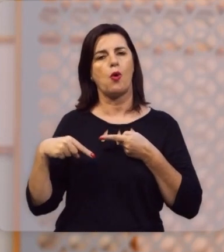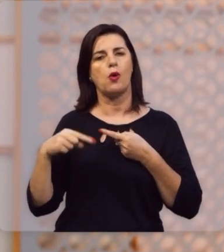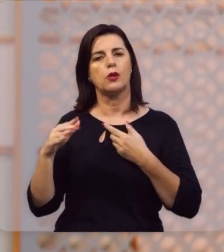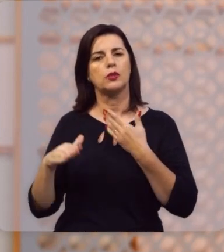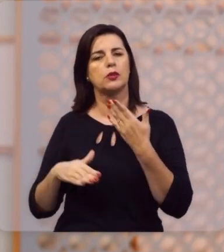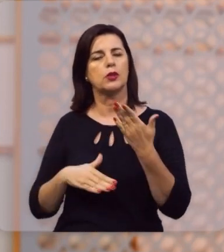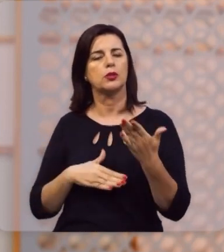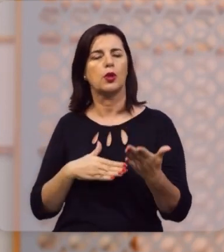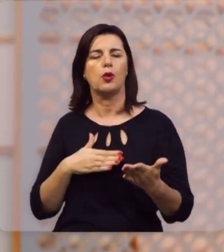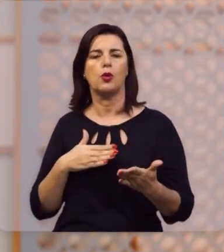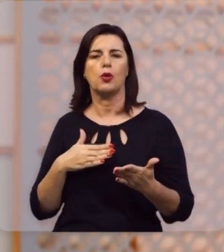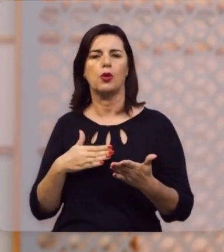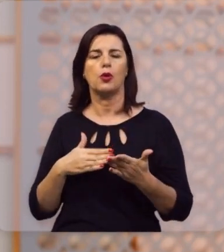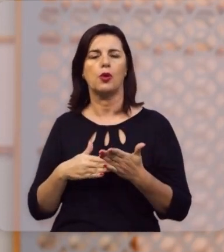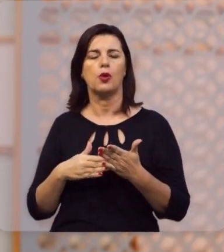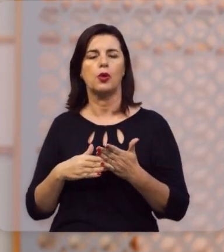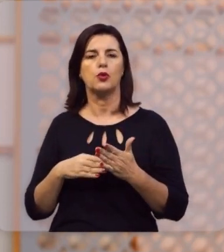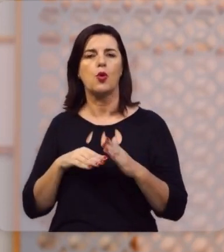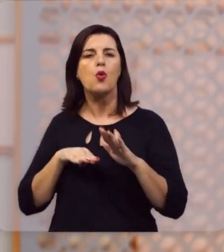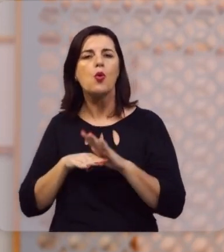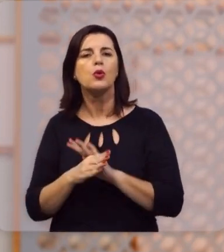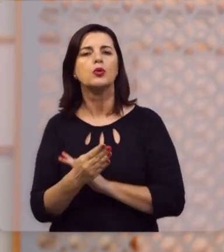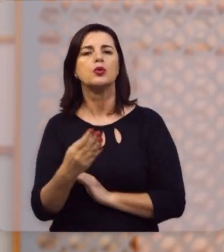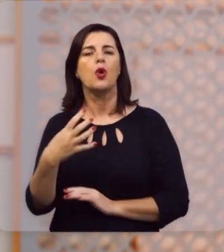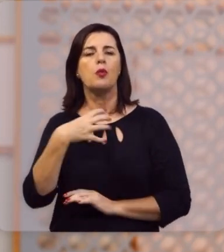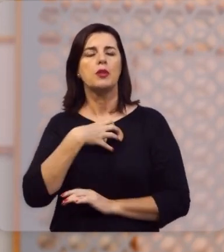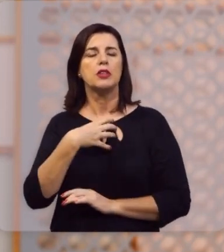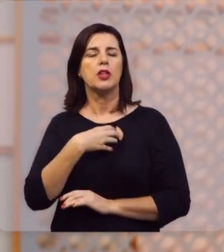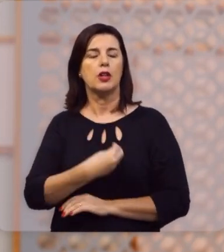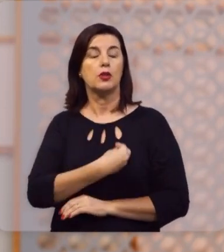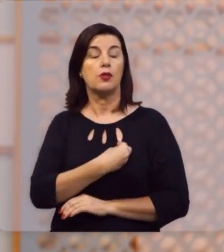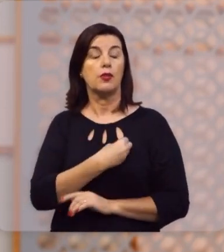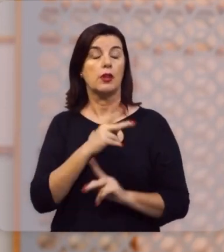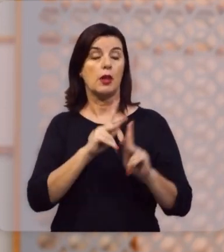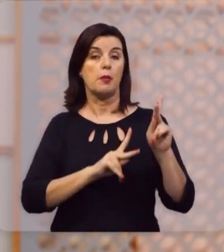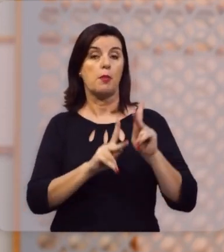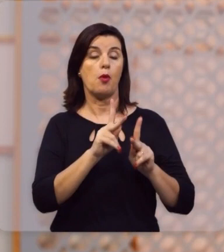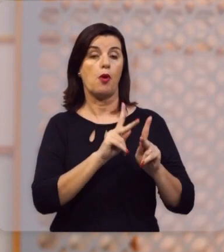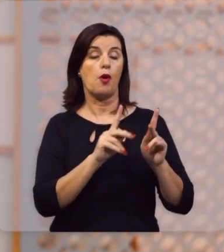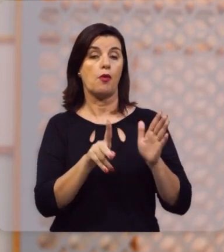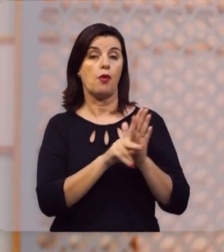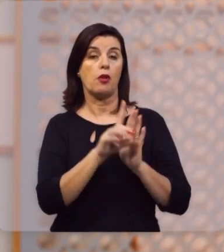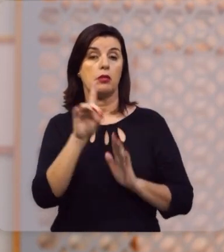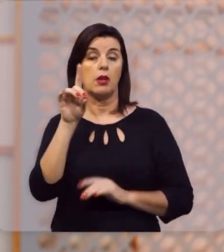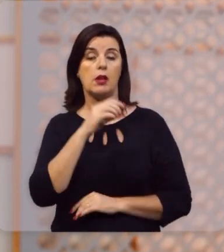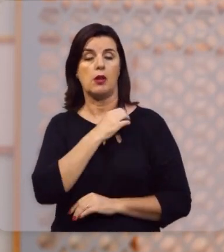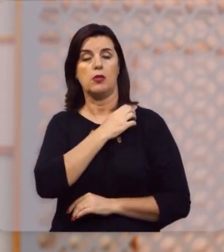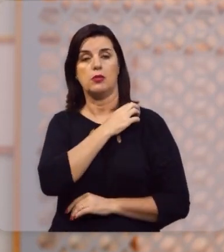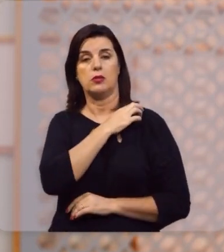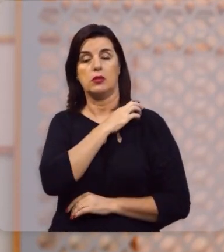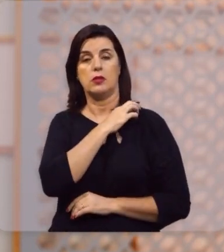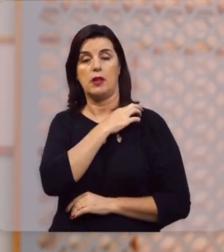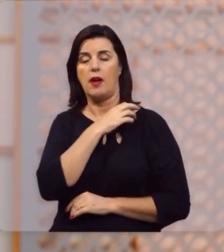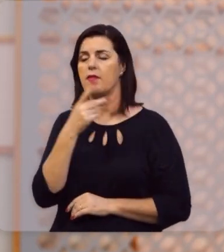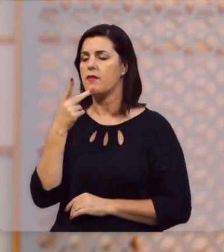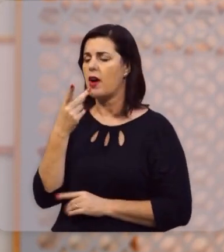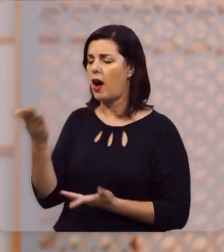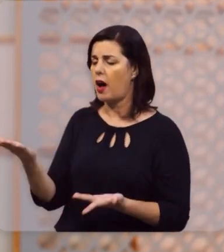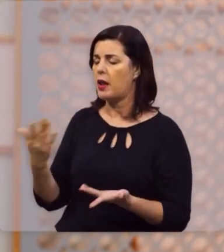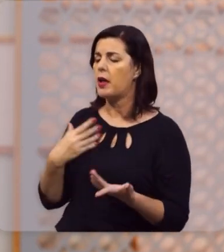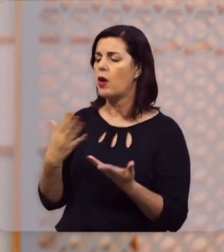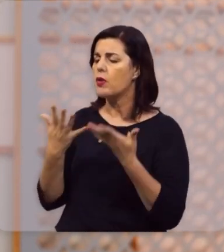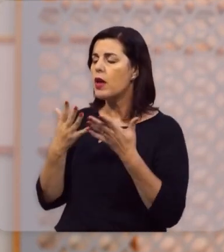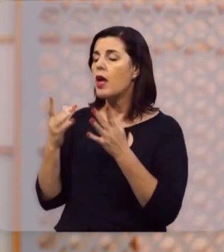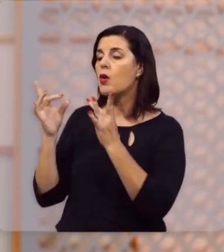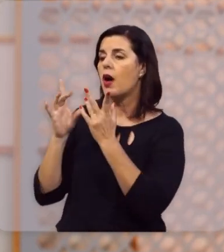contrariando completamente a tradição do povo de Deus. Ele tenta remediar isso, propondo o